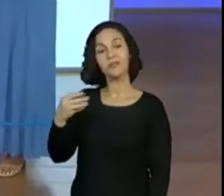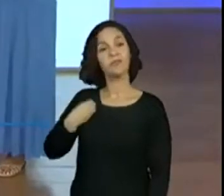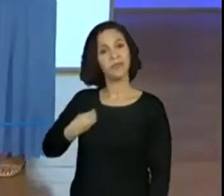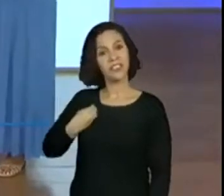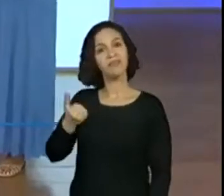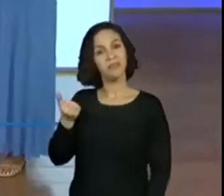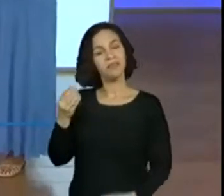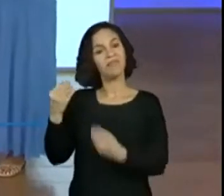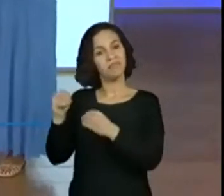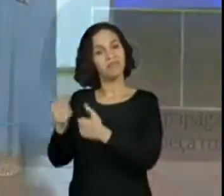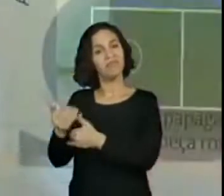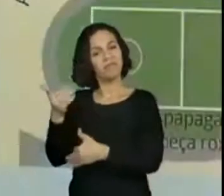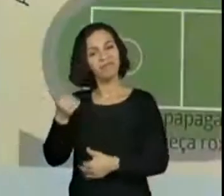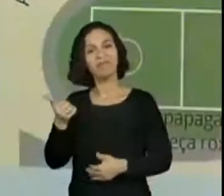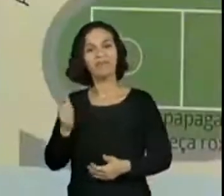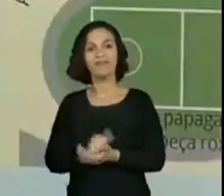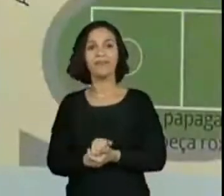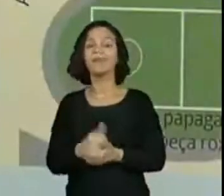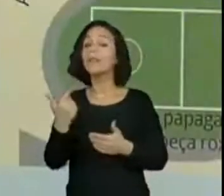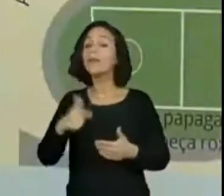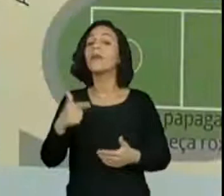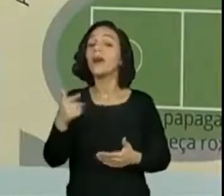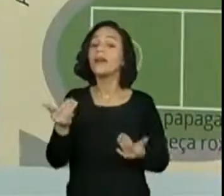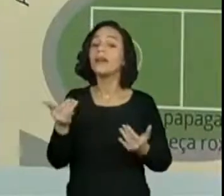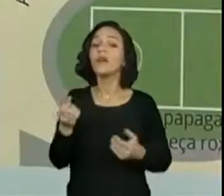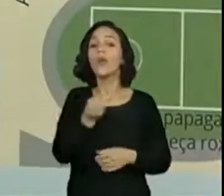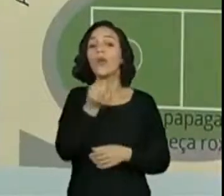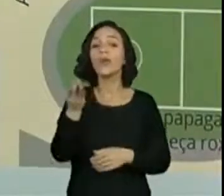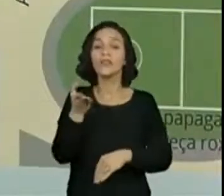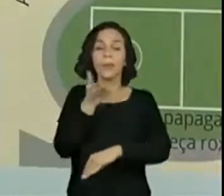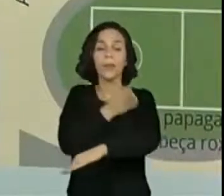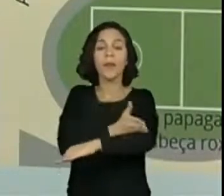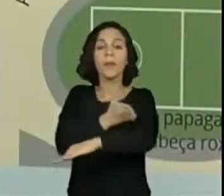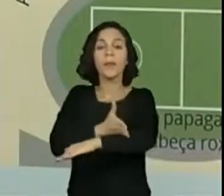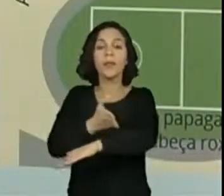Siga à na Macuco e aí? quantos quarteirões?